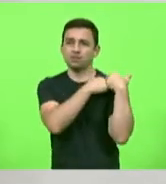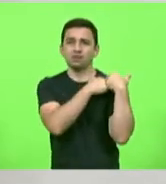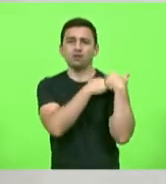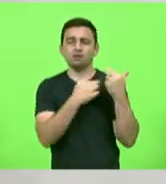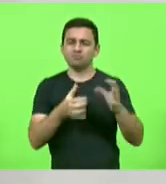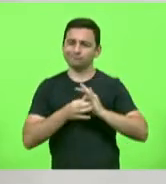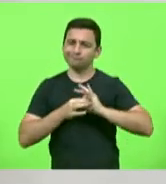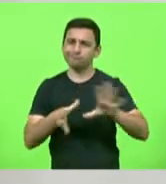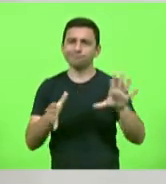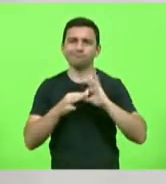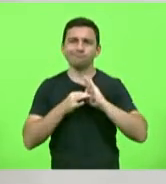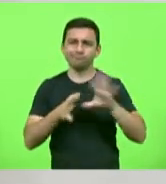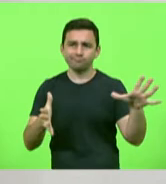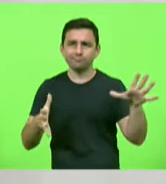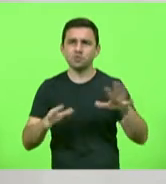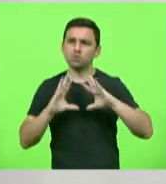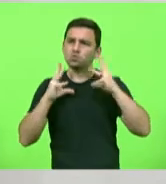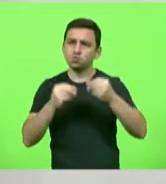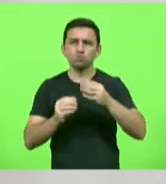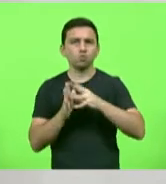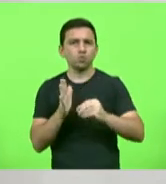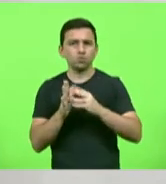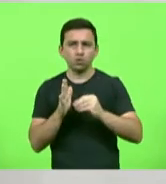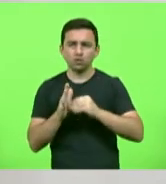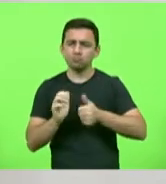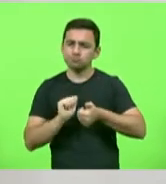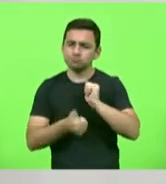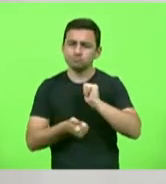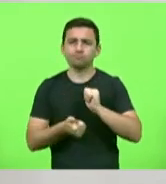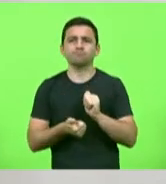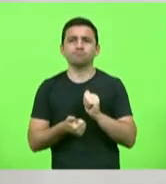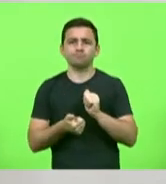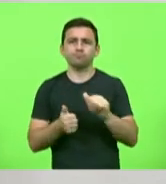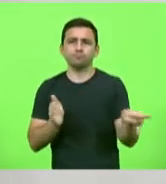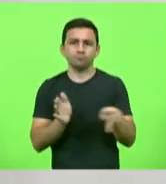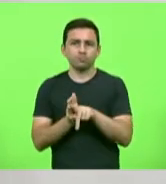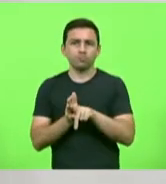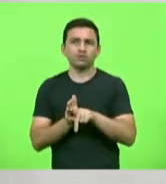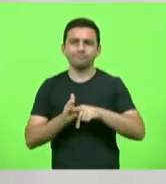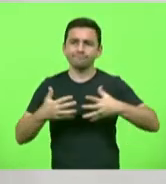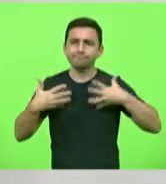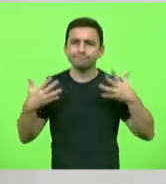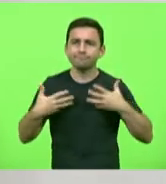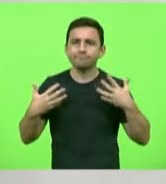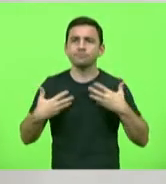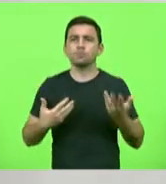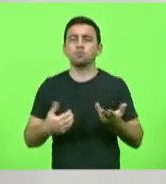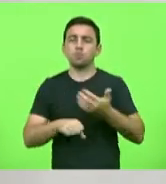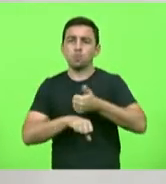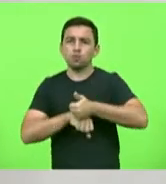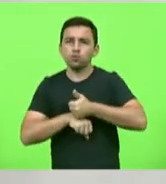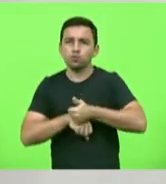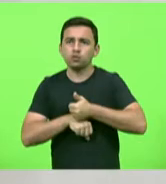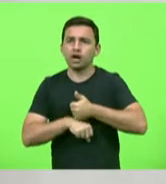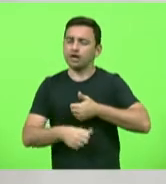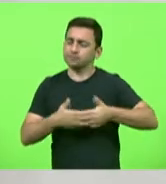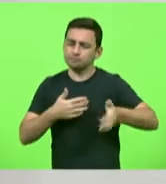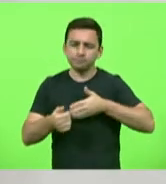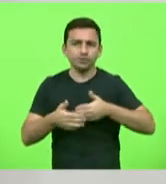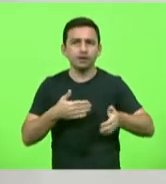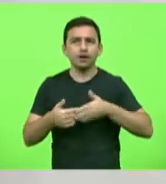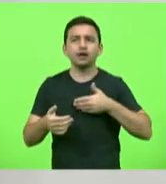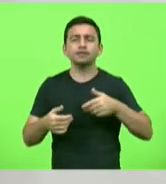liberar todas as modalidades esportivas, recreativas ou profissionais, em Santa Catarina,